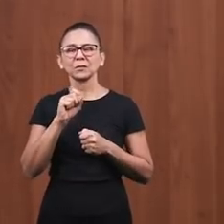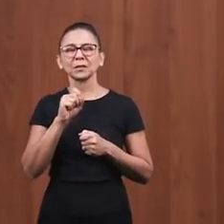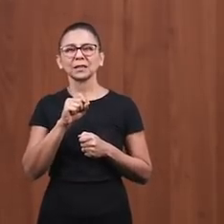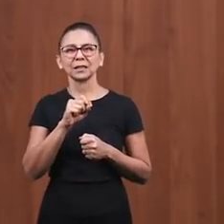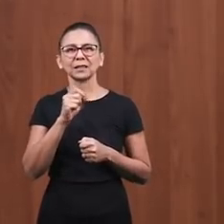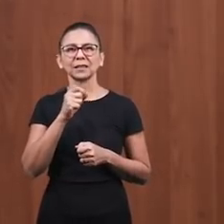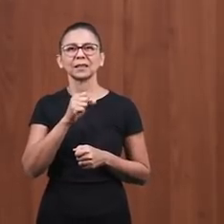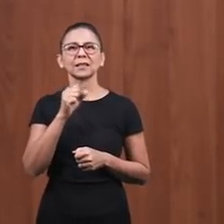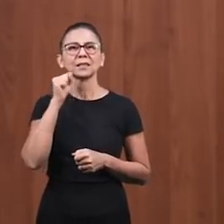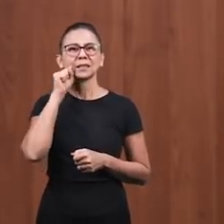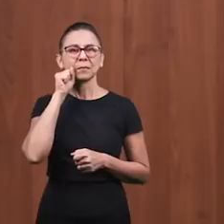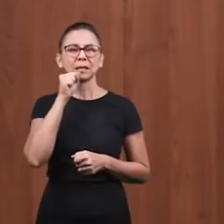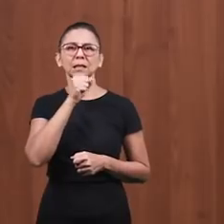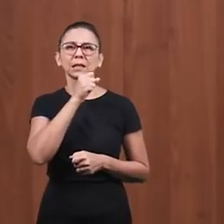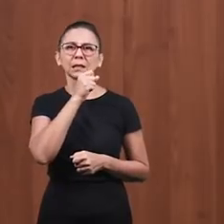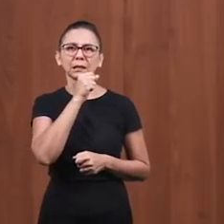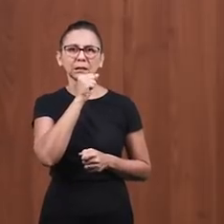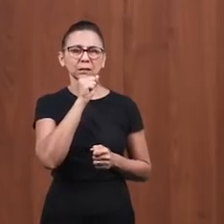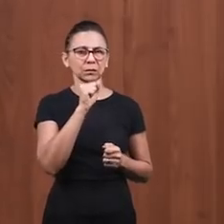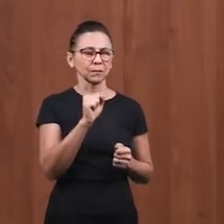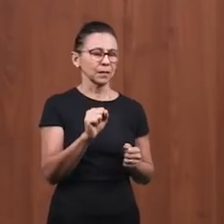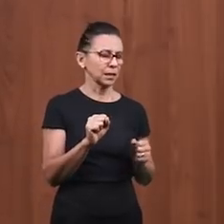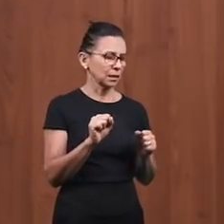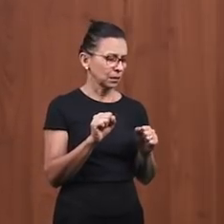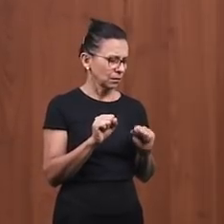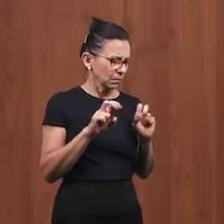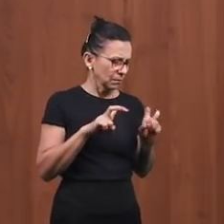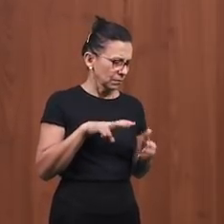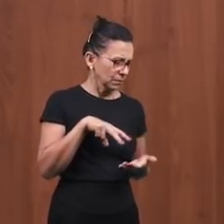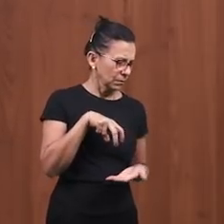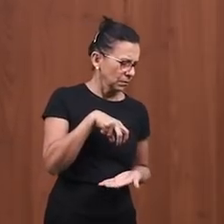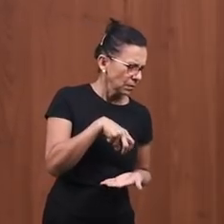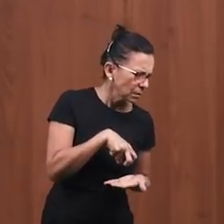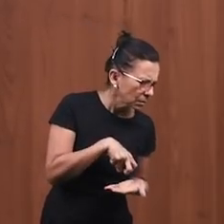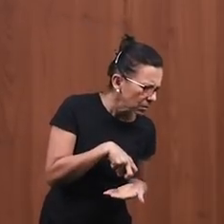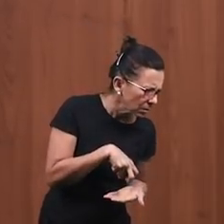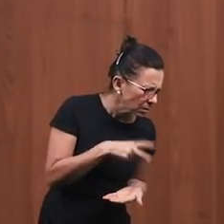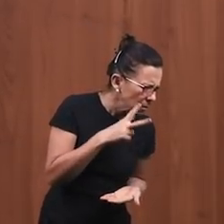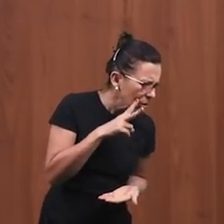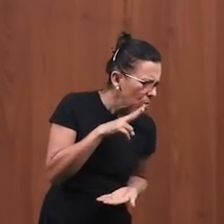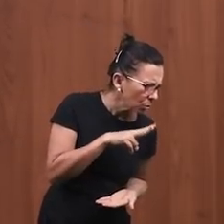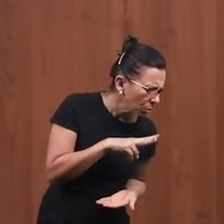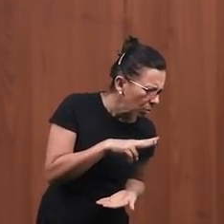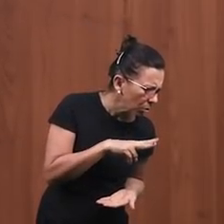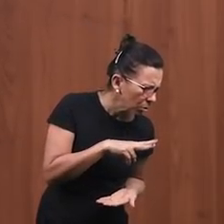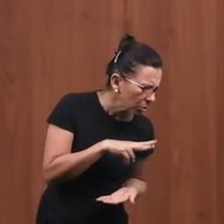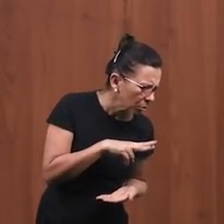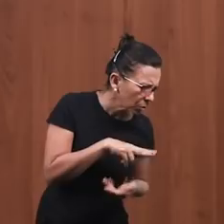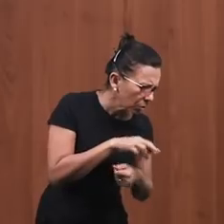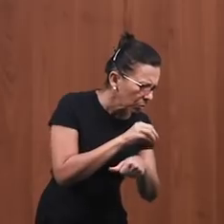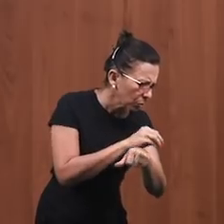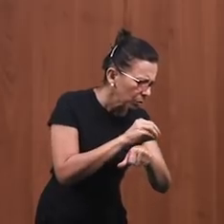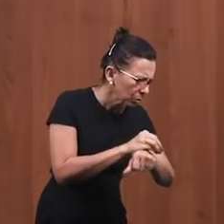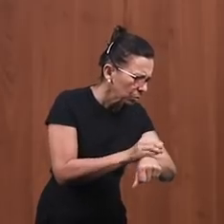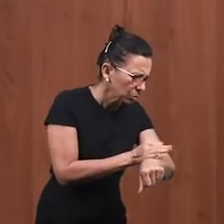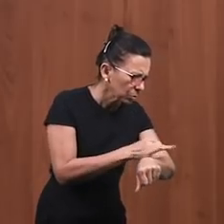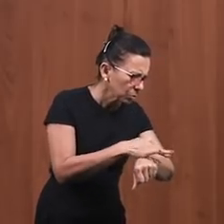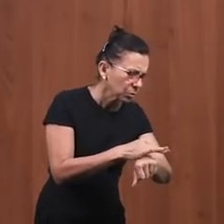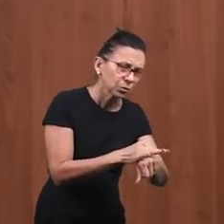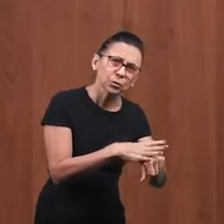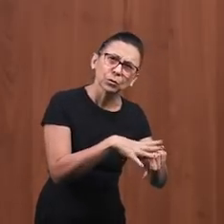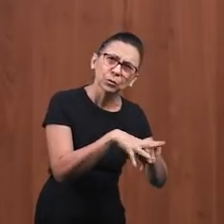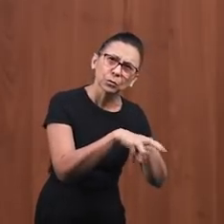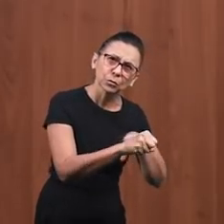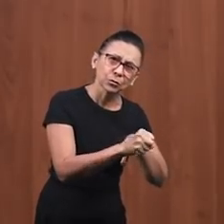caminhando na viagem. Ele se abaixou, olhou para aquele homem, curou as suas feridas,